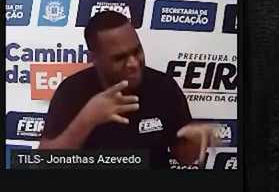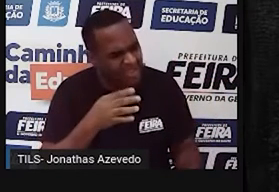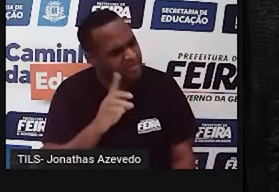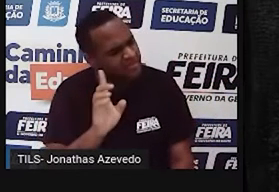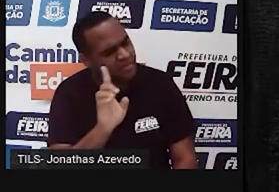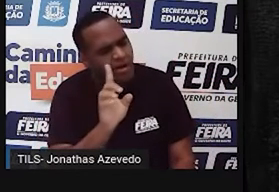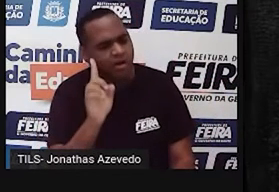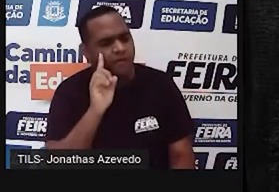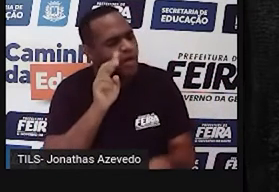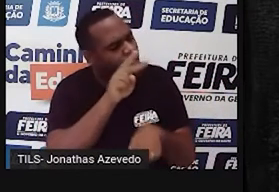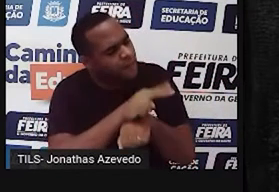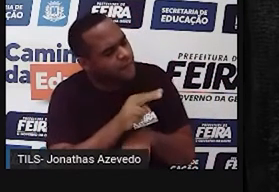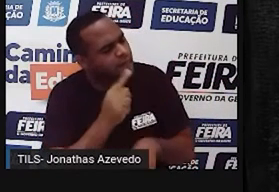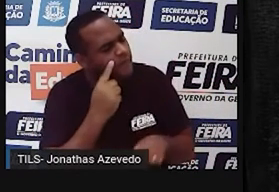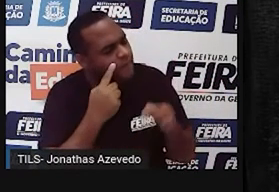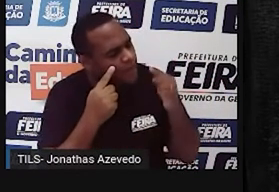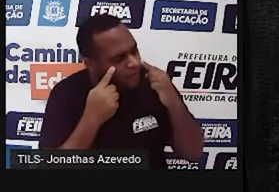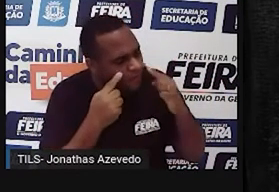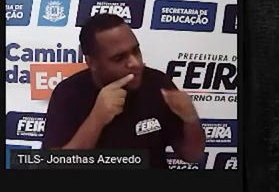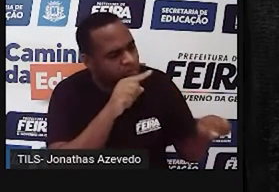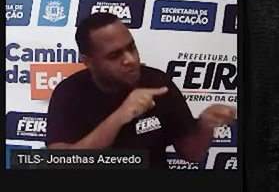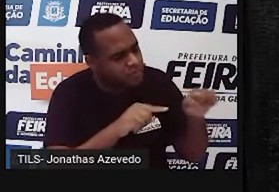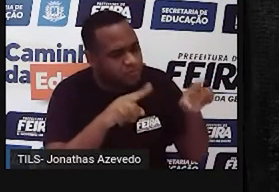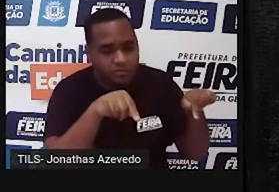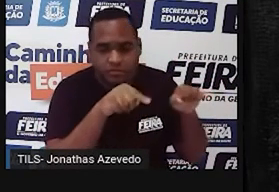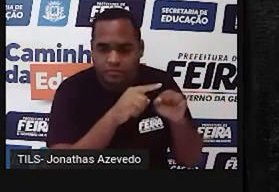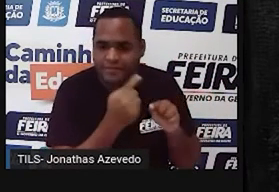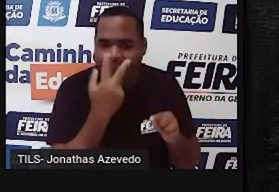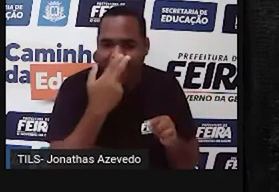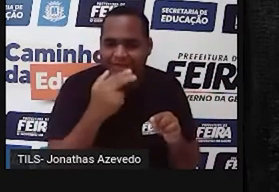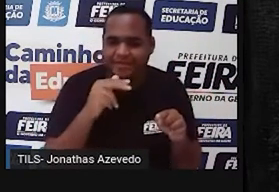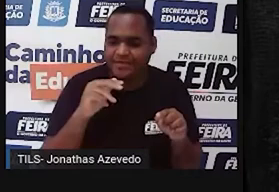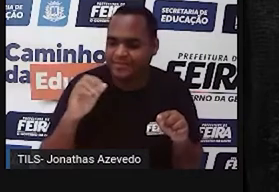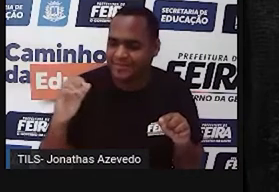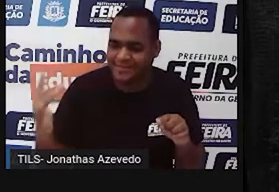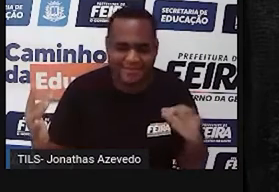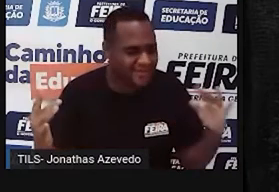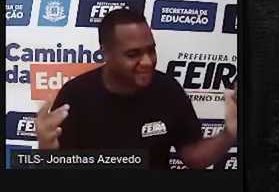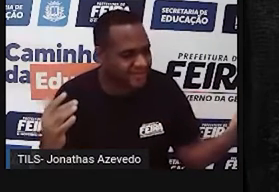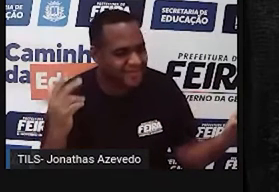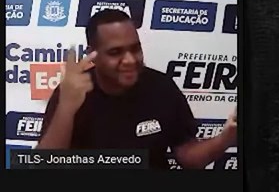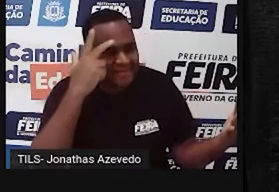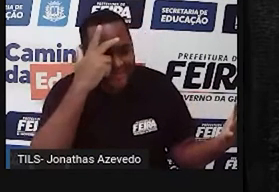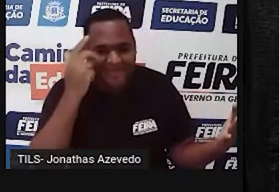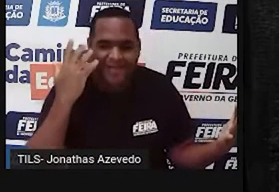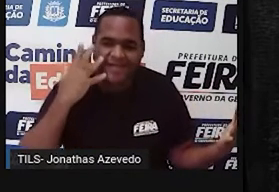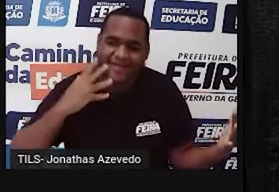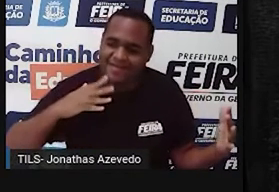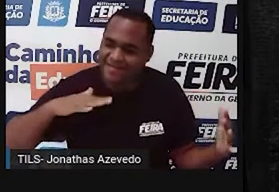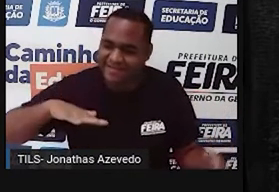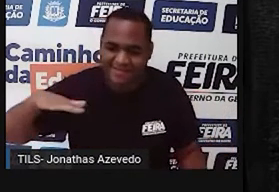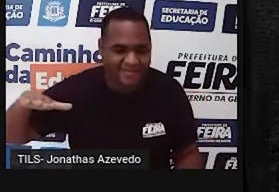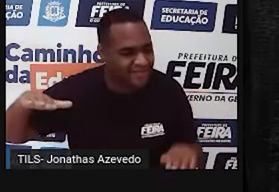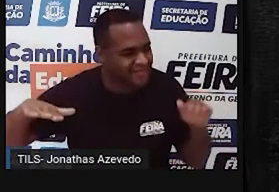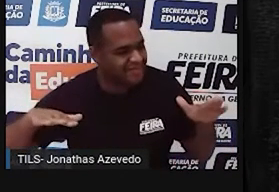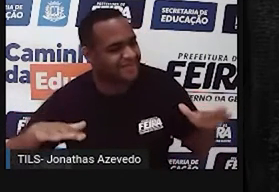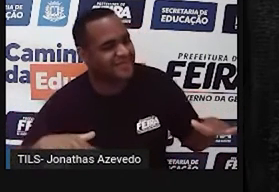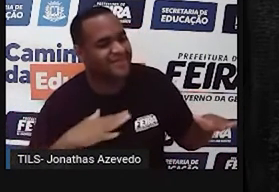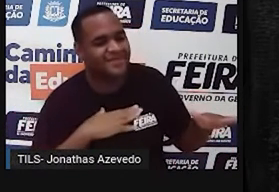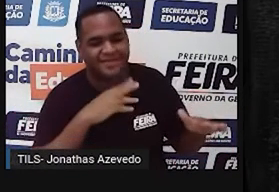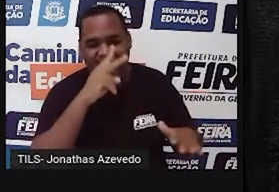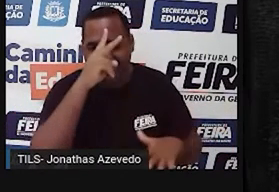Vive hoje nesse olhar, em formato de sala de aula, cercado por 31 pares de olhos de infância que lhe contam